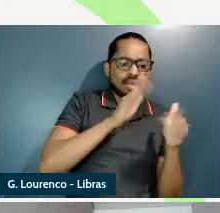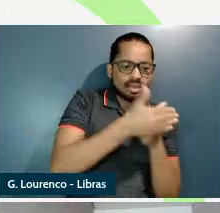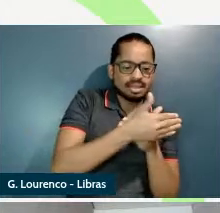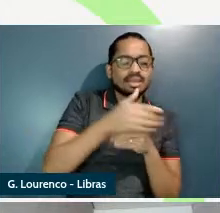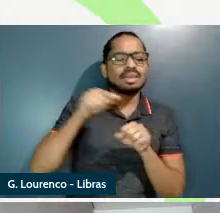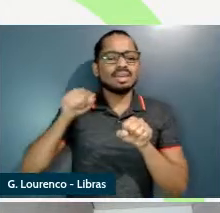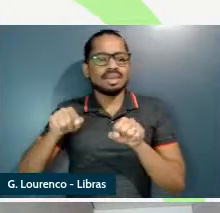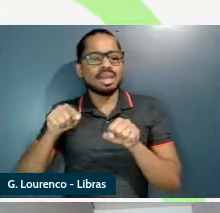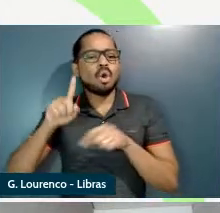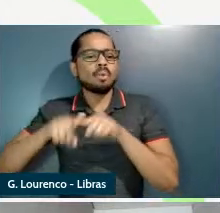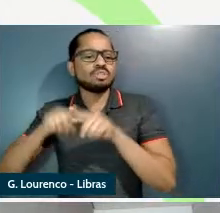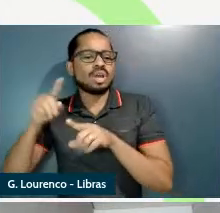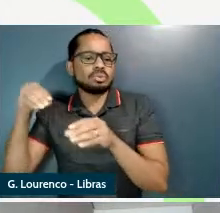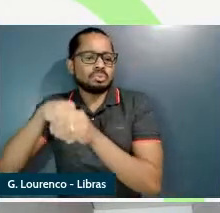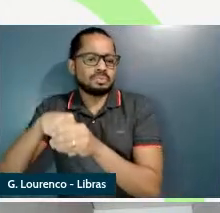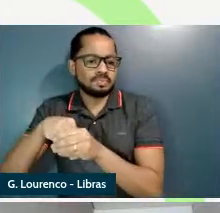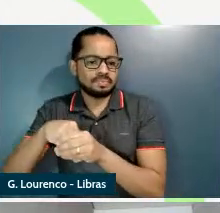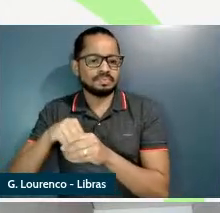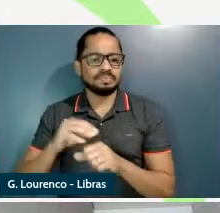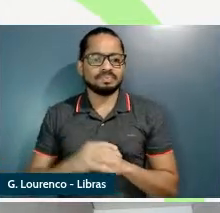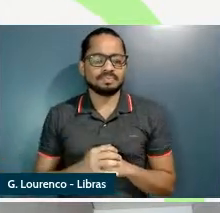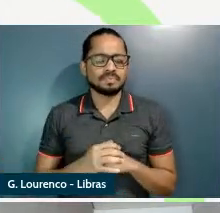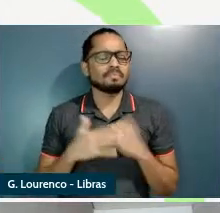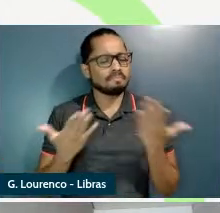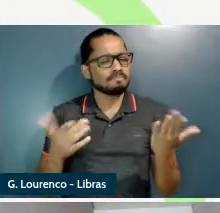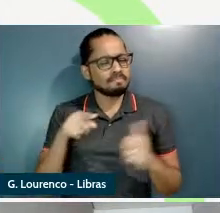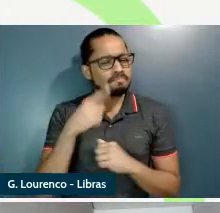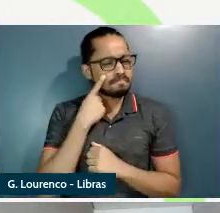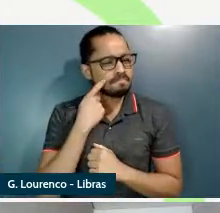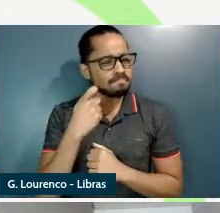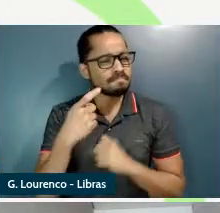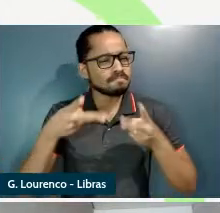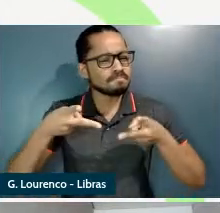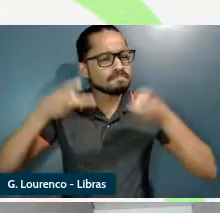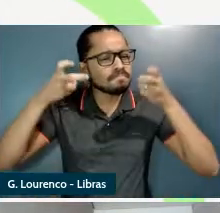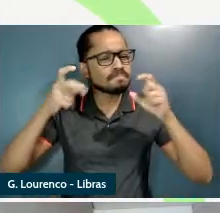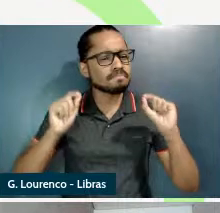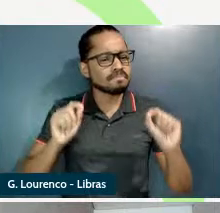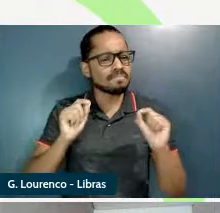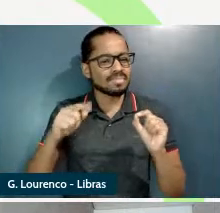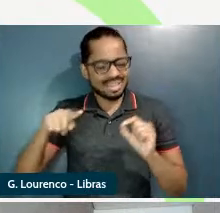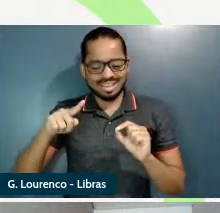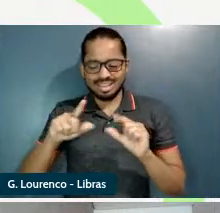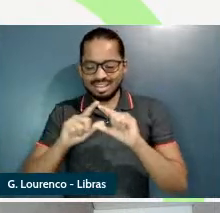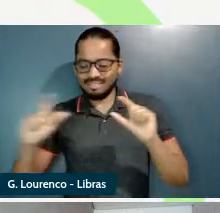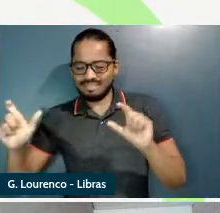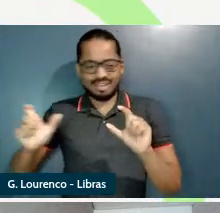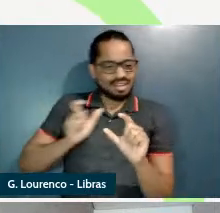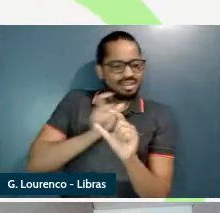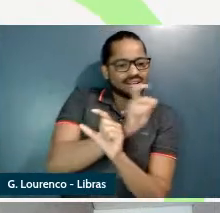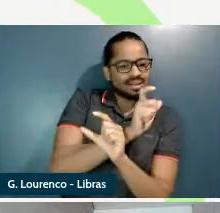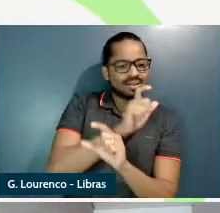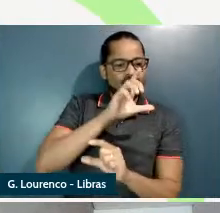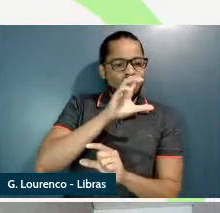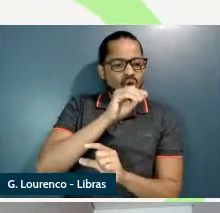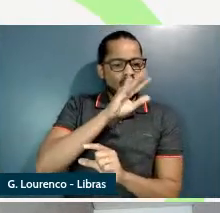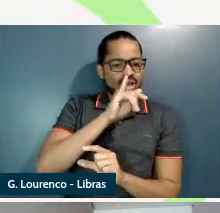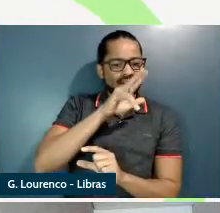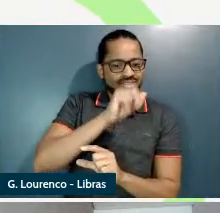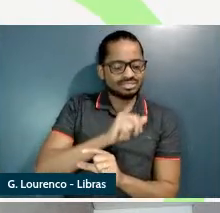e é interessante ainda observar que a forma alternada ela apresenta uma